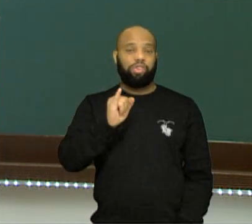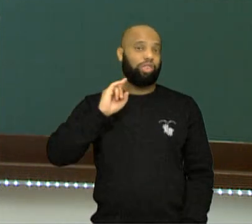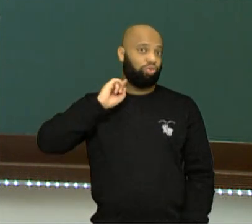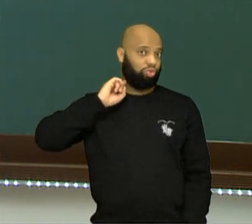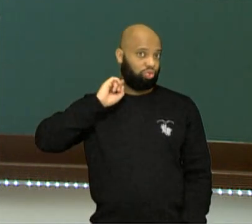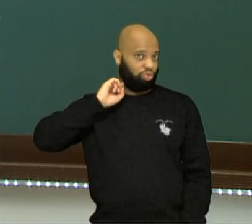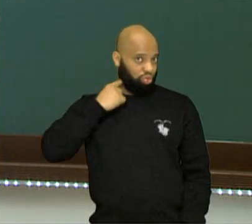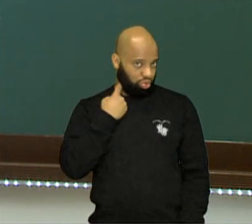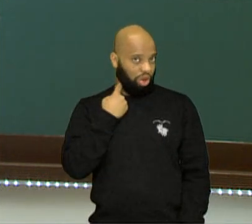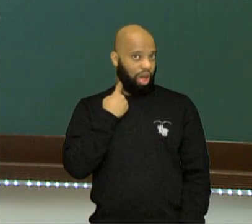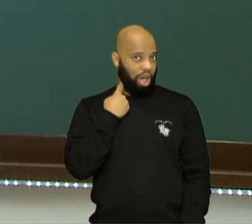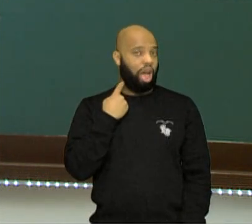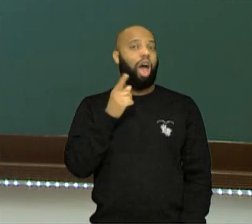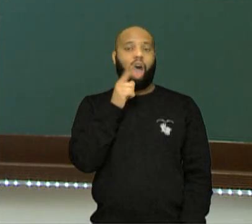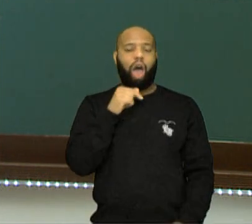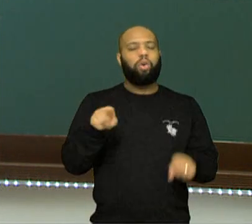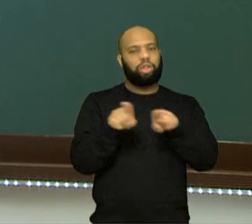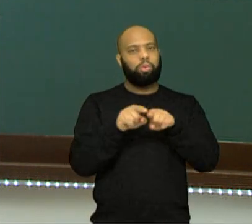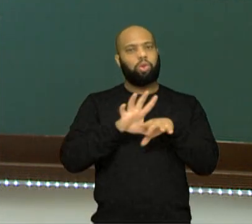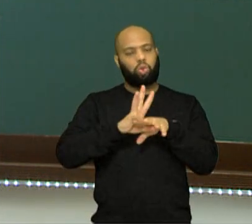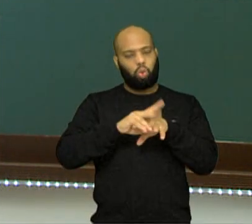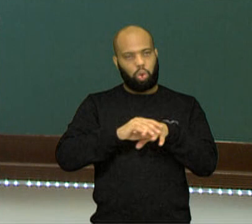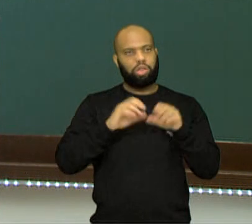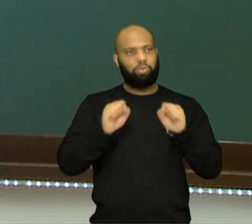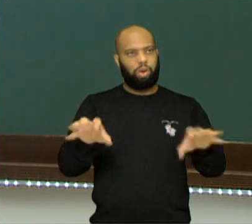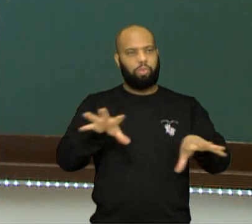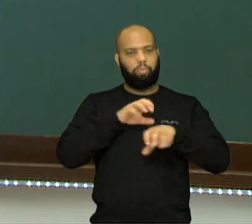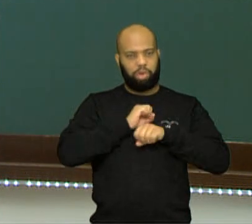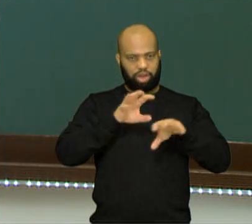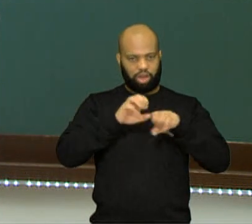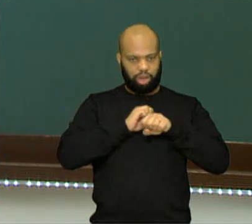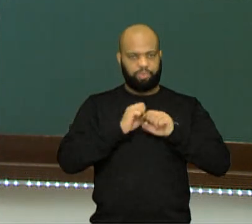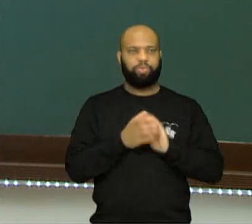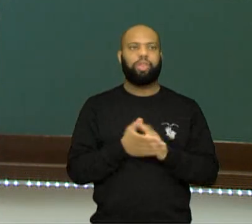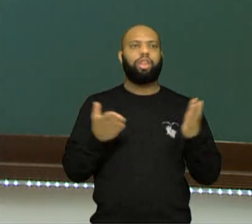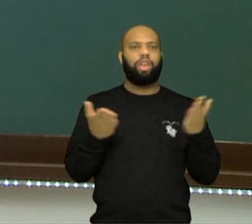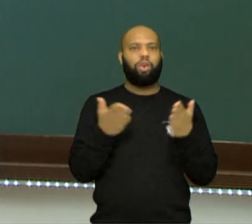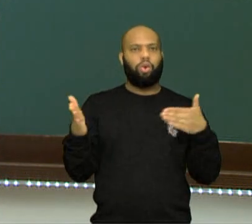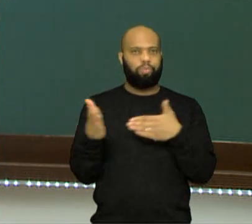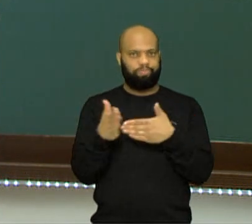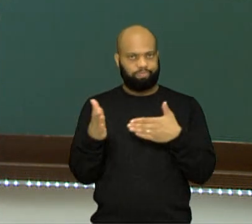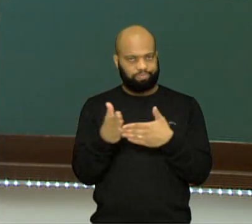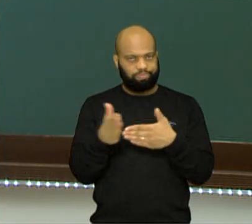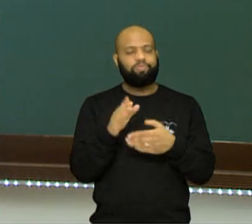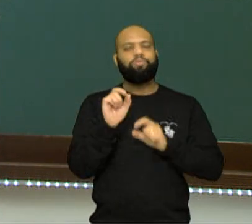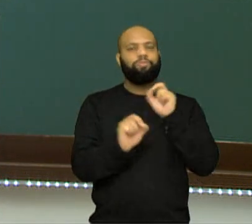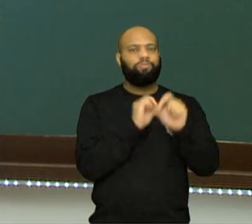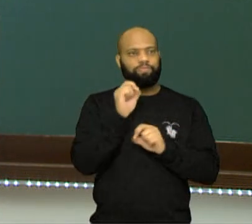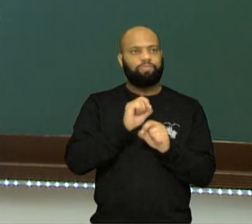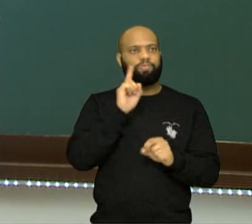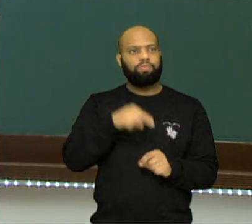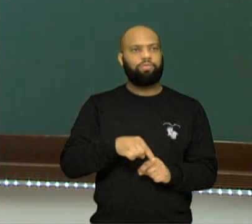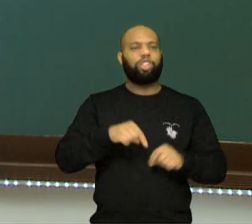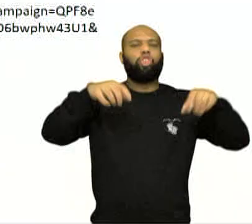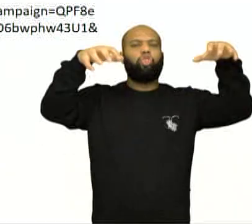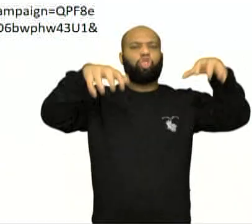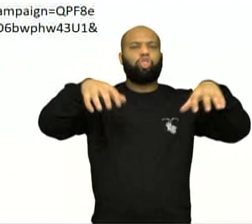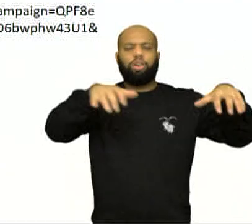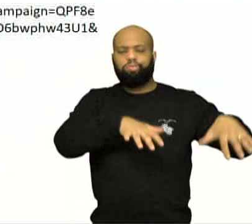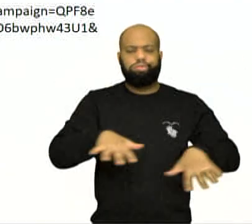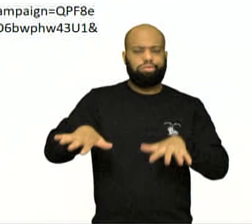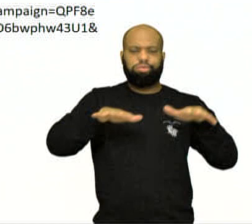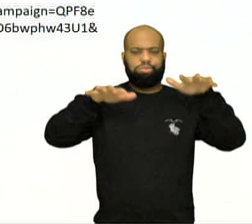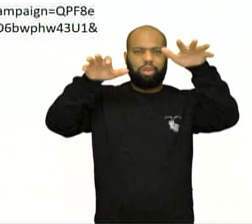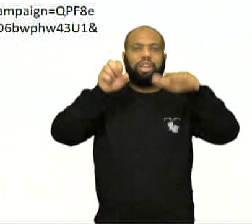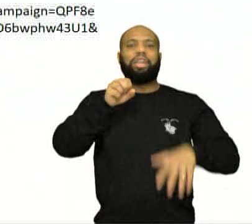pode trazer ali muitas doenças para a população. E por fim, nós temos ali até como consequência a questão das enchentes.